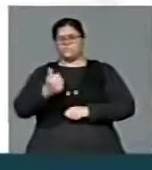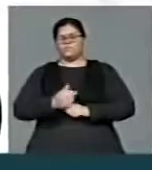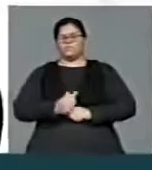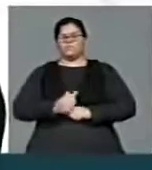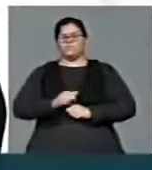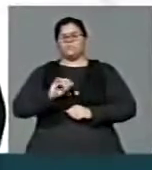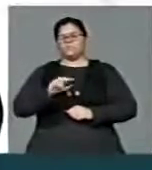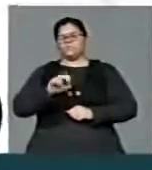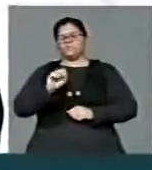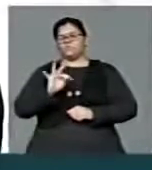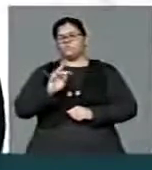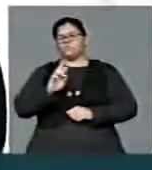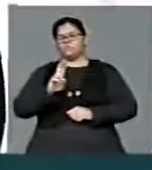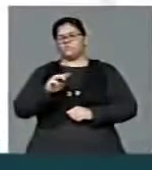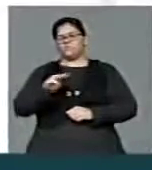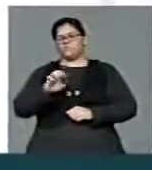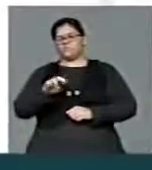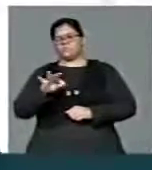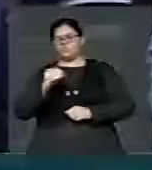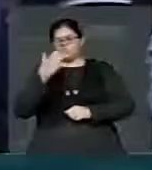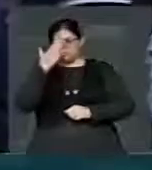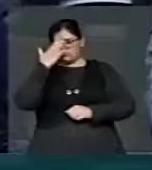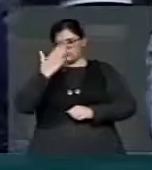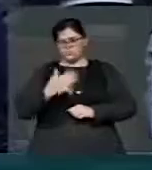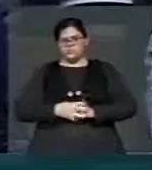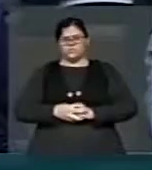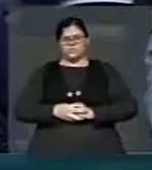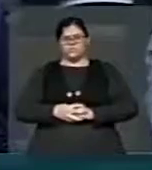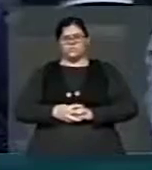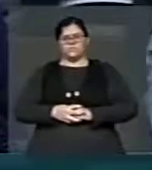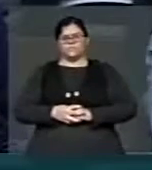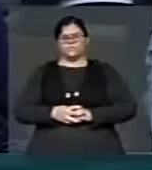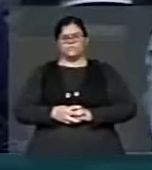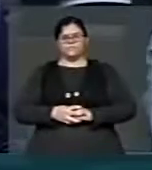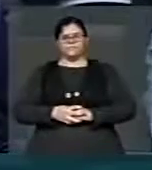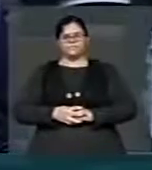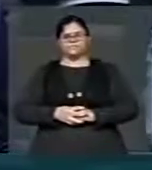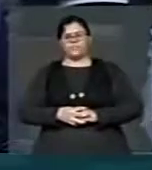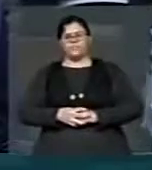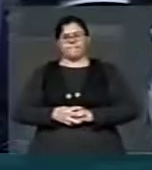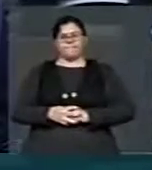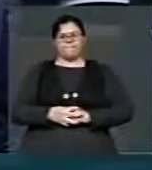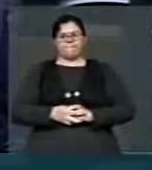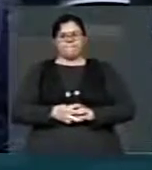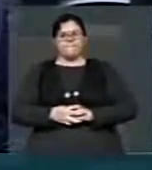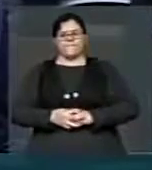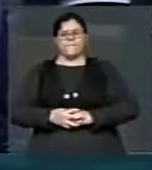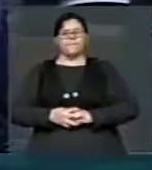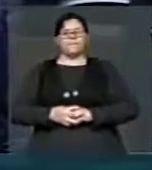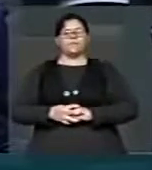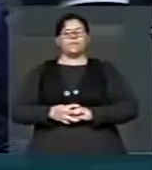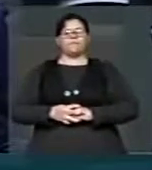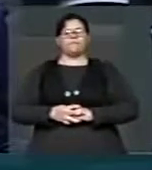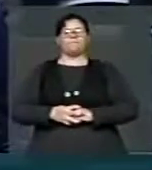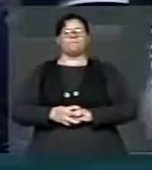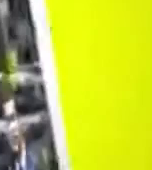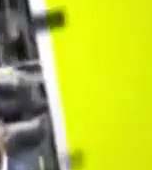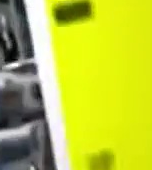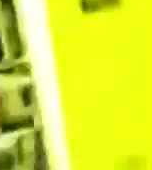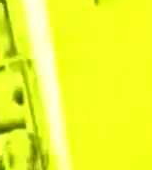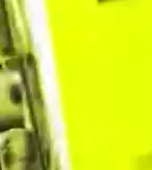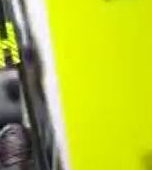instrumento da cidadania. Muito obrigado. Tem razão, você, nem quiser seguir o Vossa Excelência, que antes do final do meio de agosto, esta matéria será aprovada neste plenário.